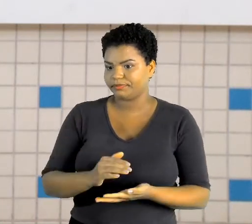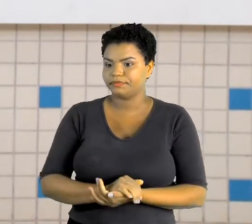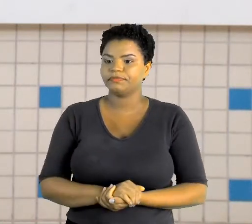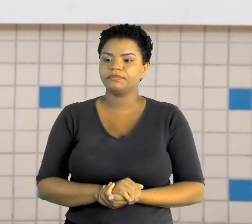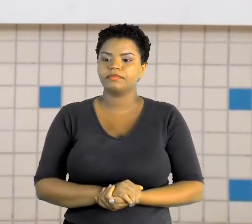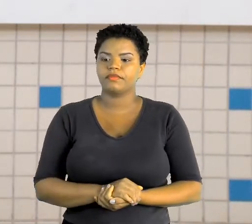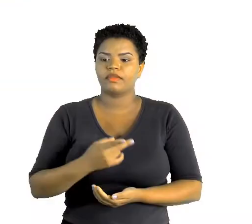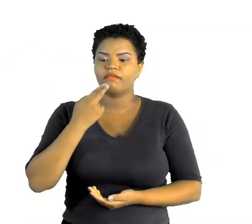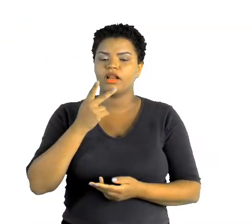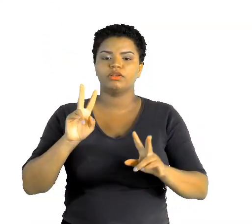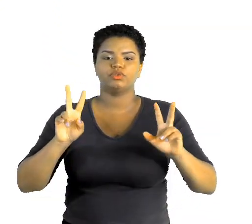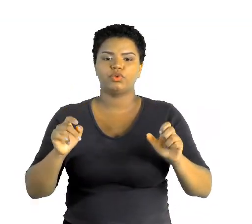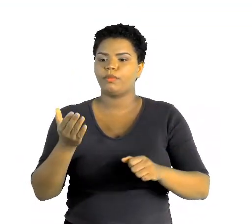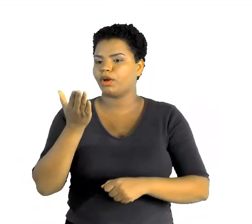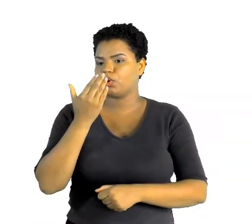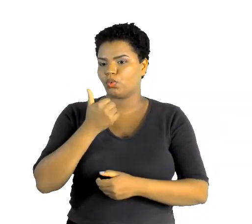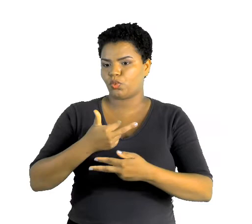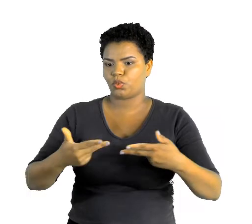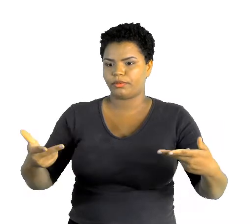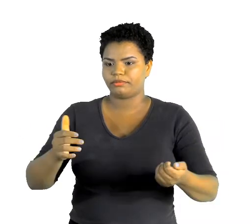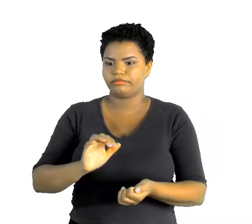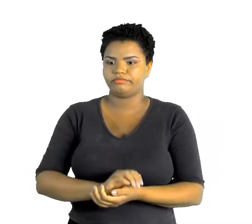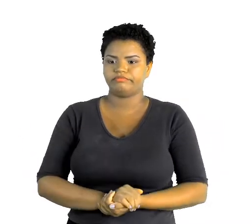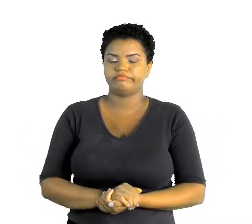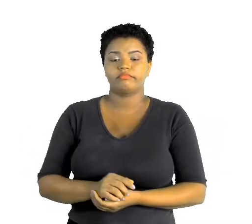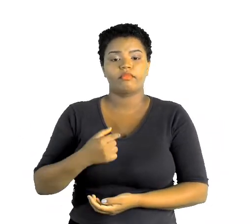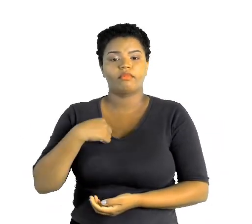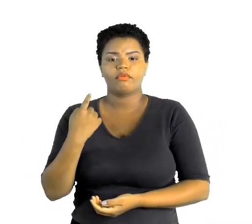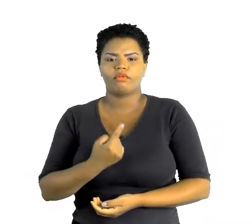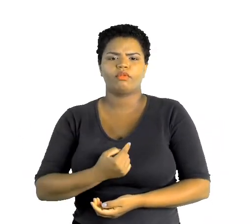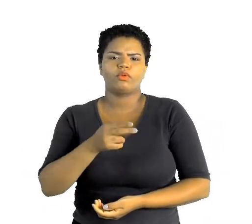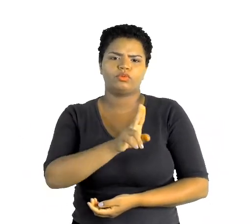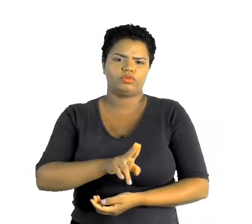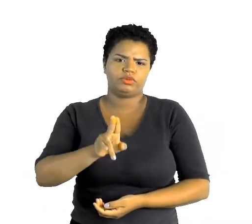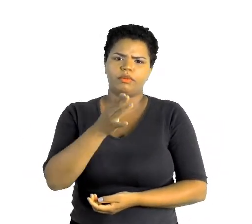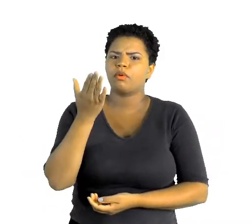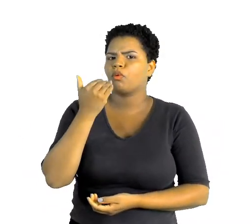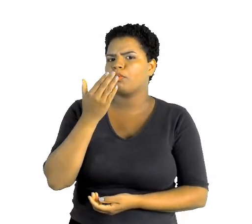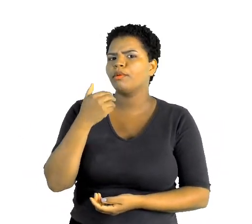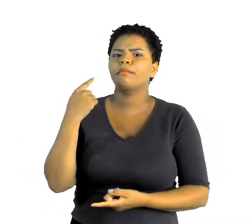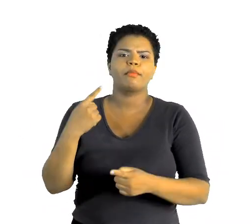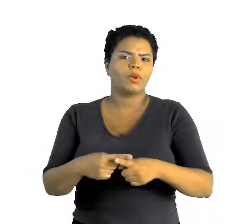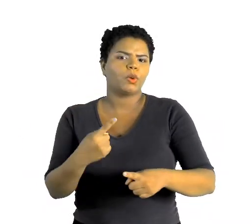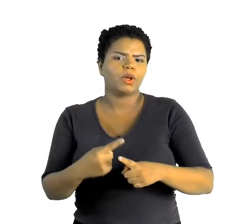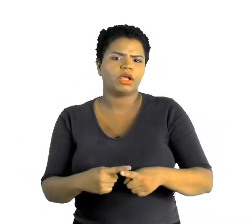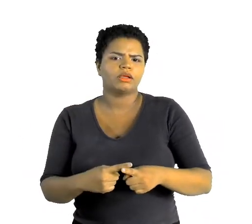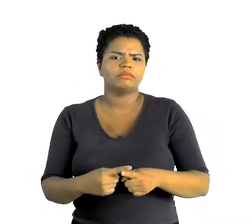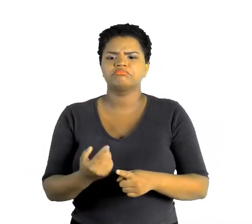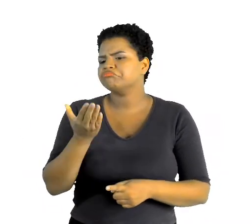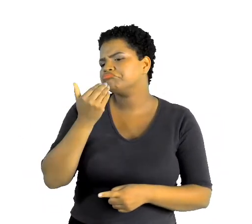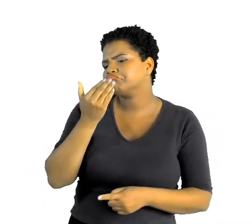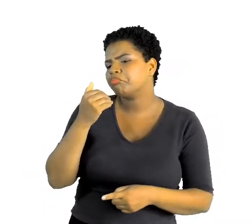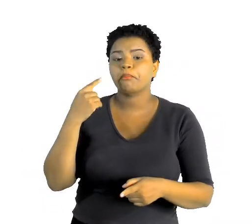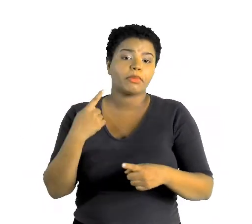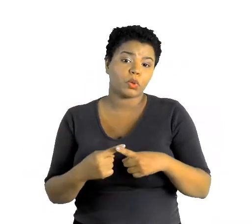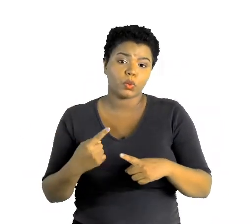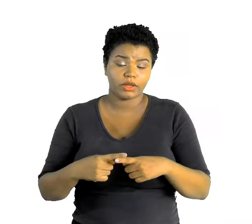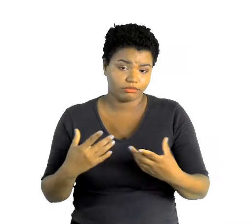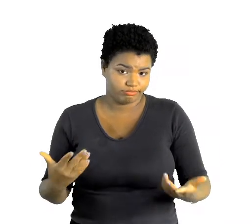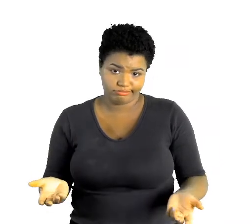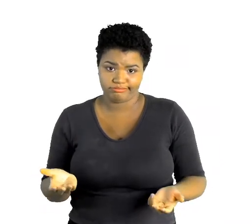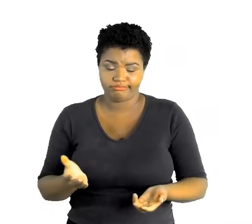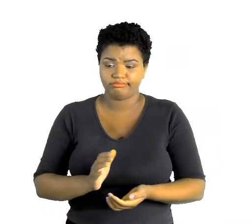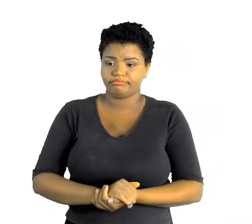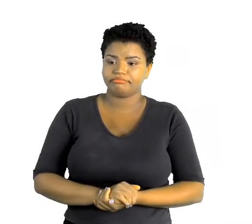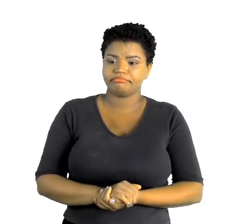sobre os alimentos. Nós usamos os alimentos por quê? Por que nós comemos? Então, os alimentos,